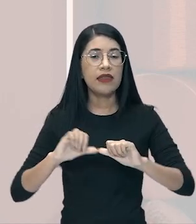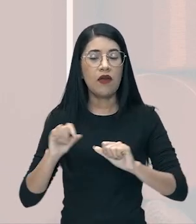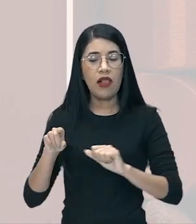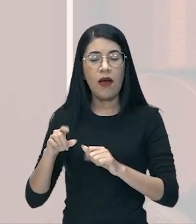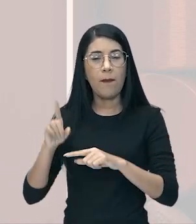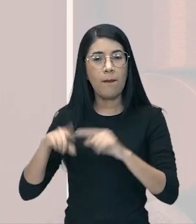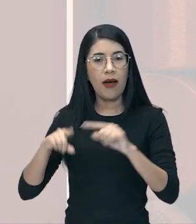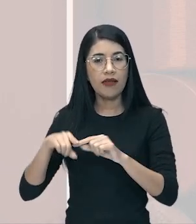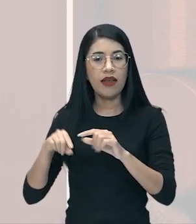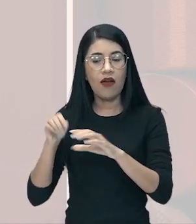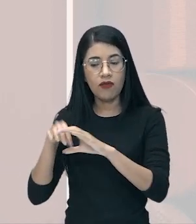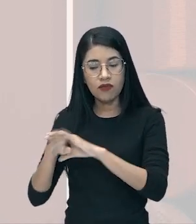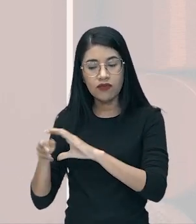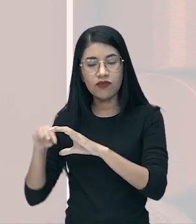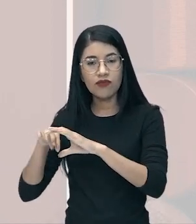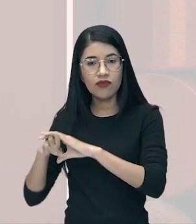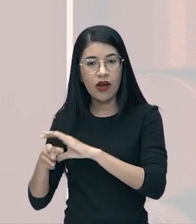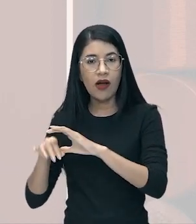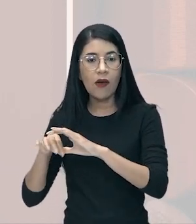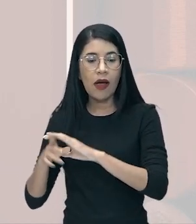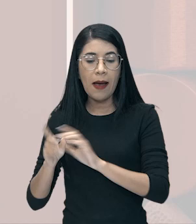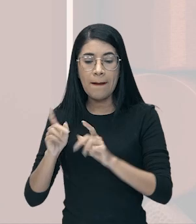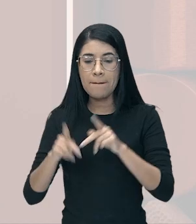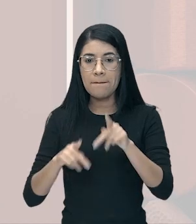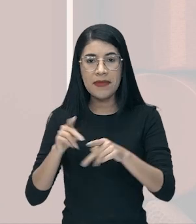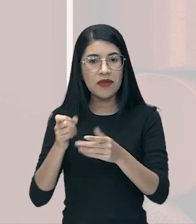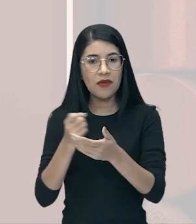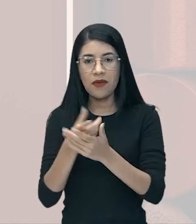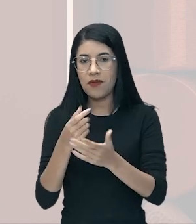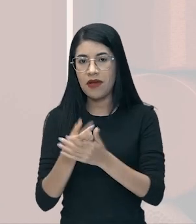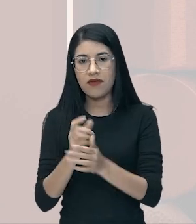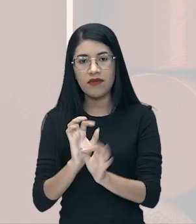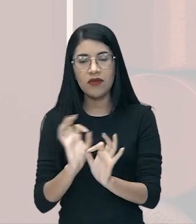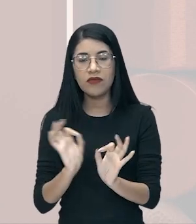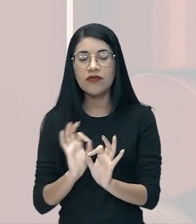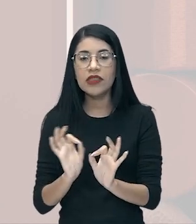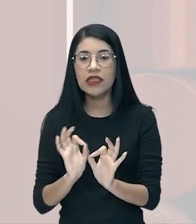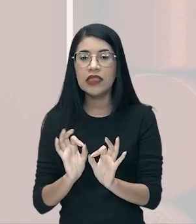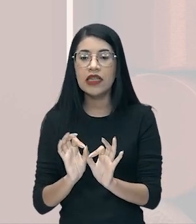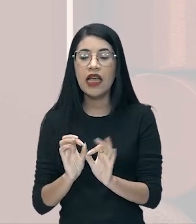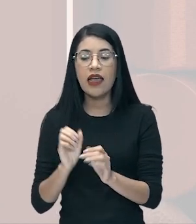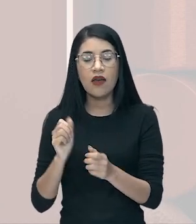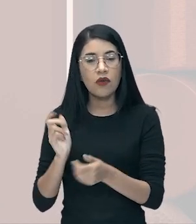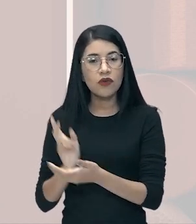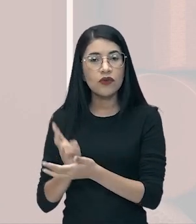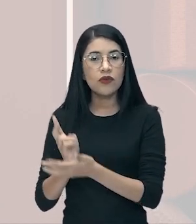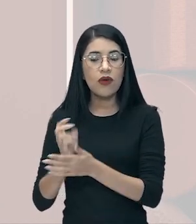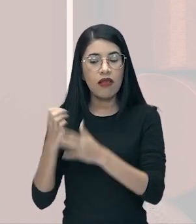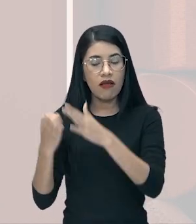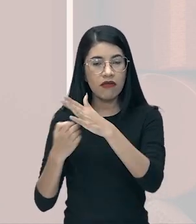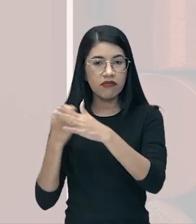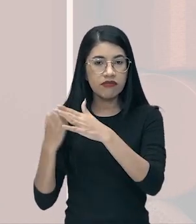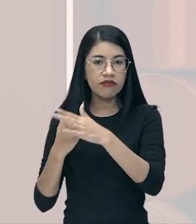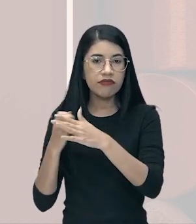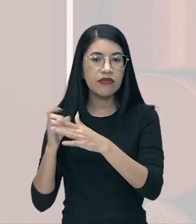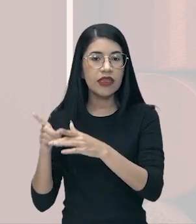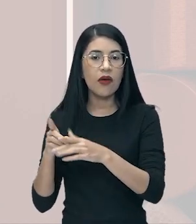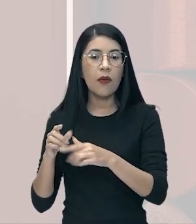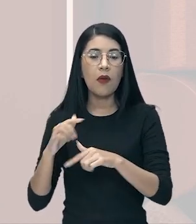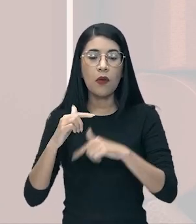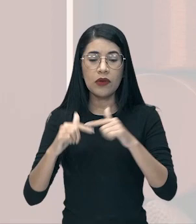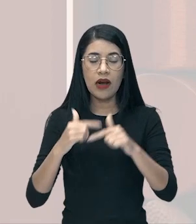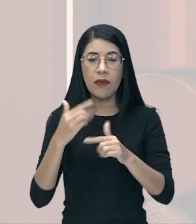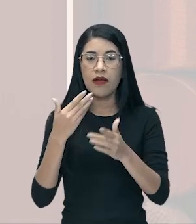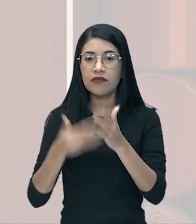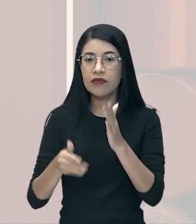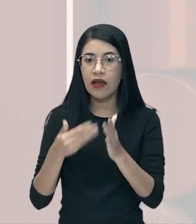sem ter comprador, obviamente que os estoques estavam ficando em fábricas, pessoas perdiam o emprego e isso virou